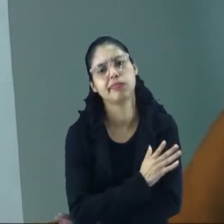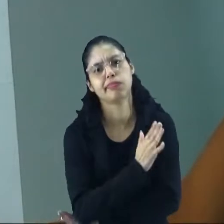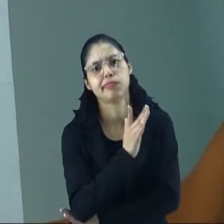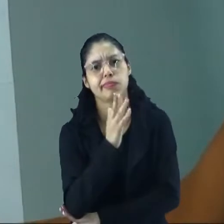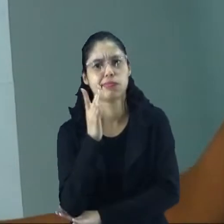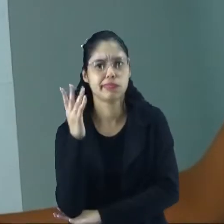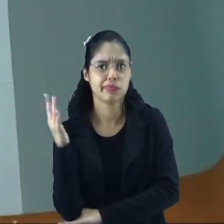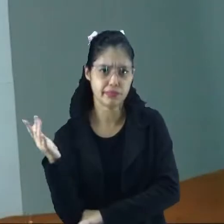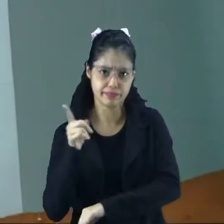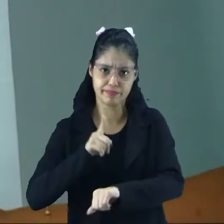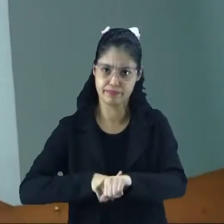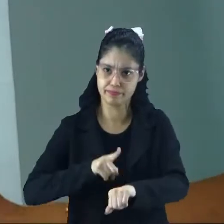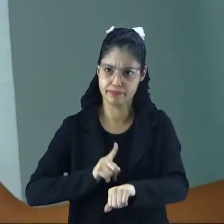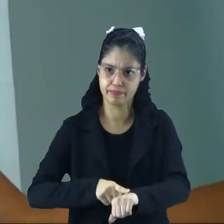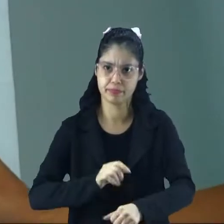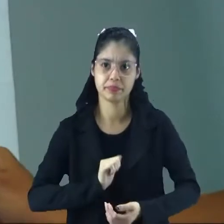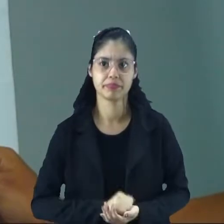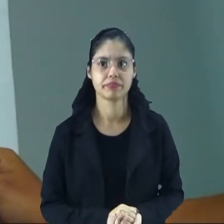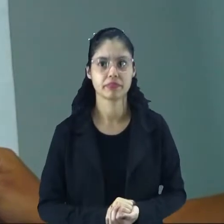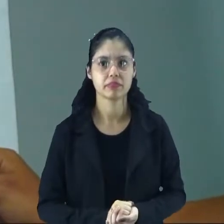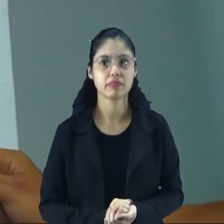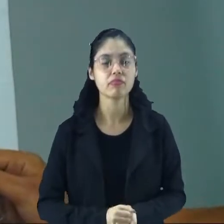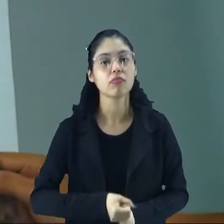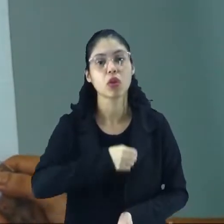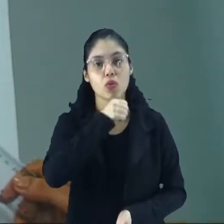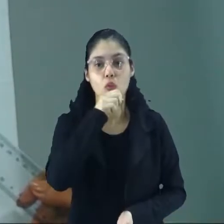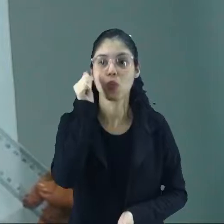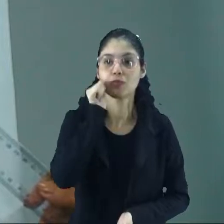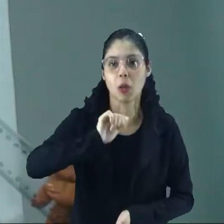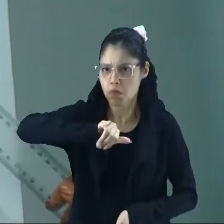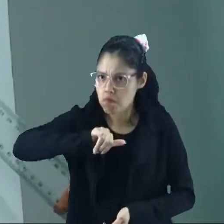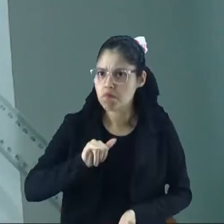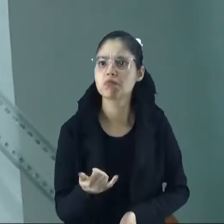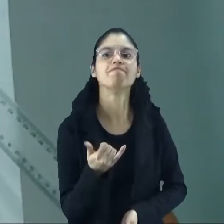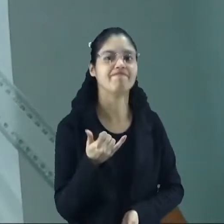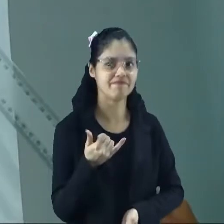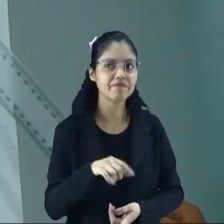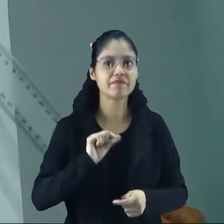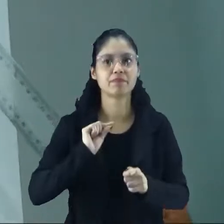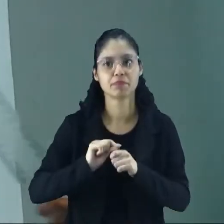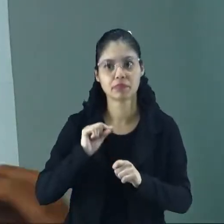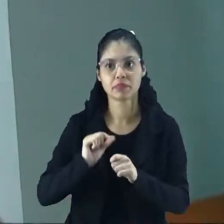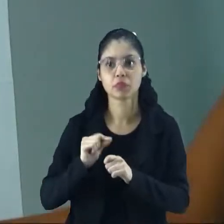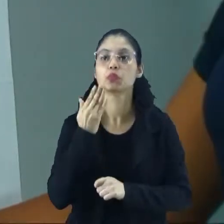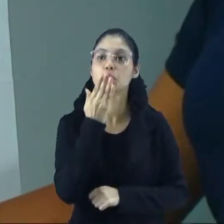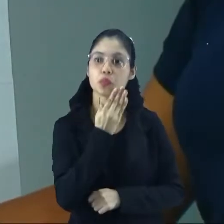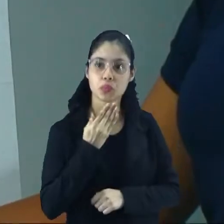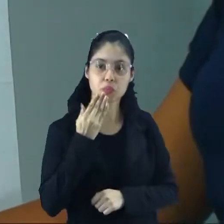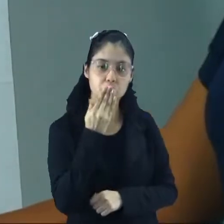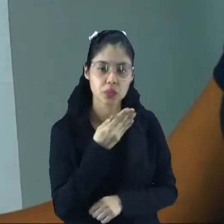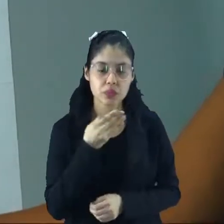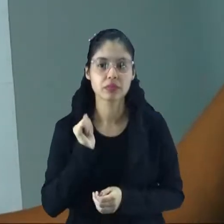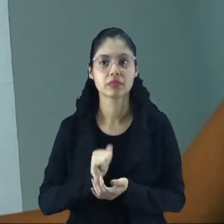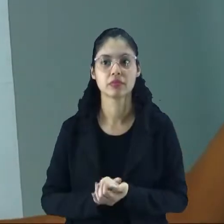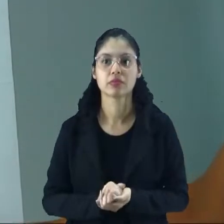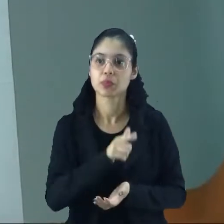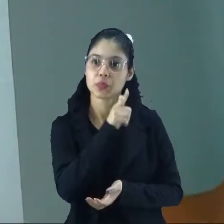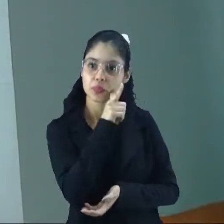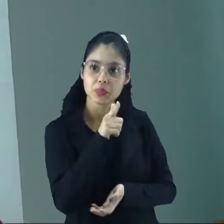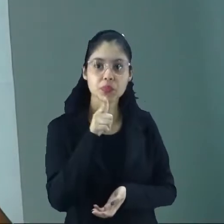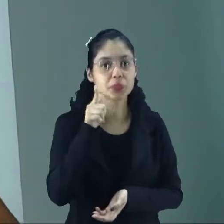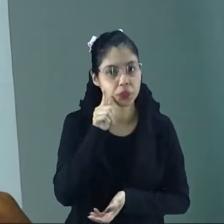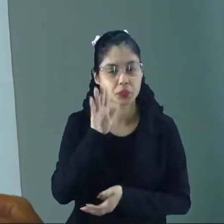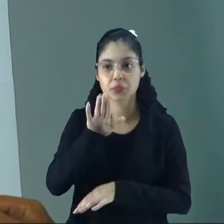tempo. A avó já aproveitava para fazer os doces